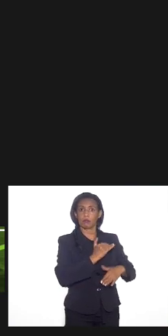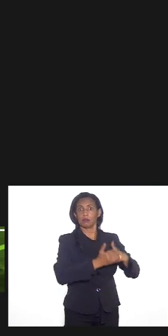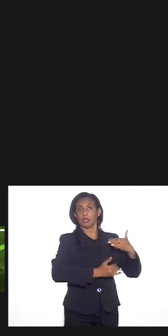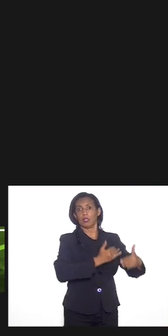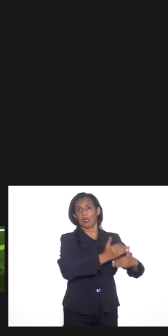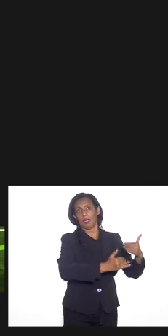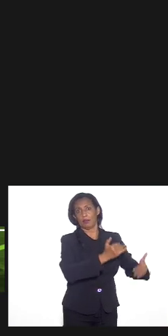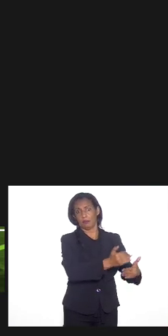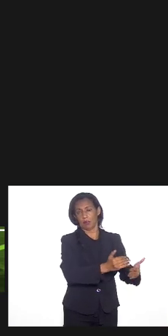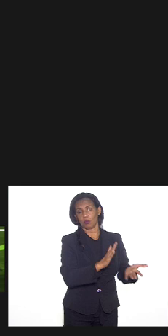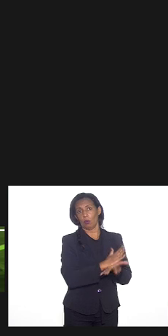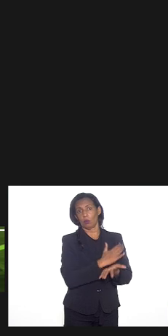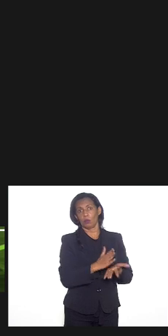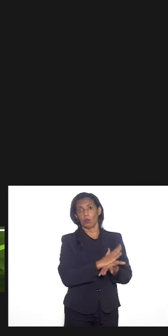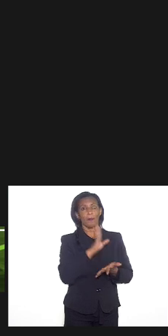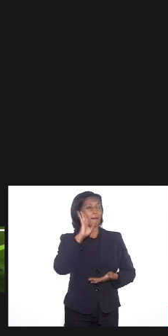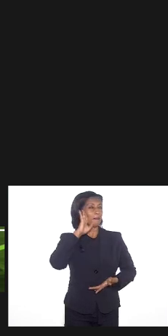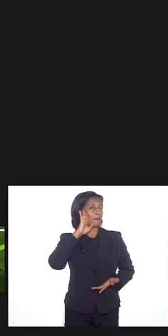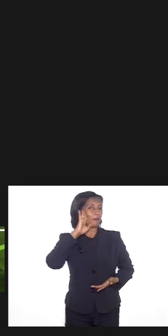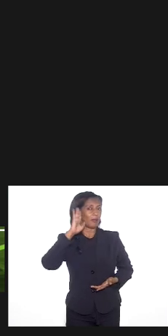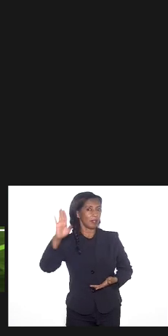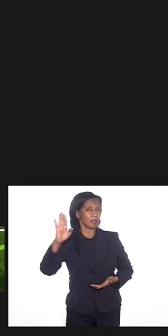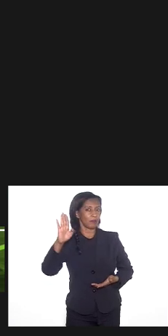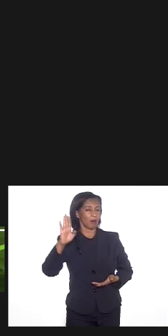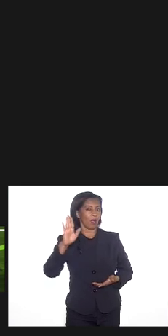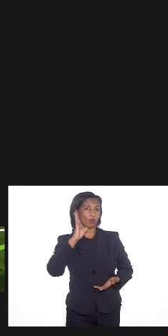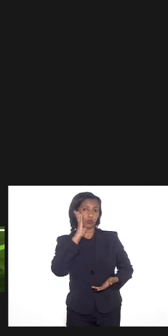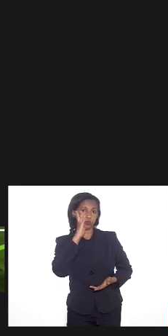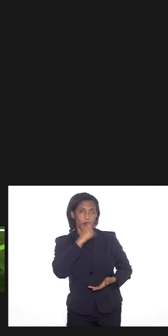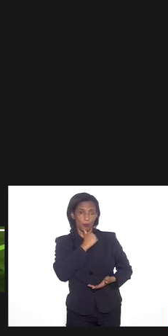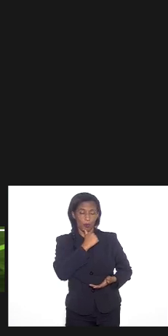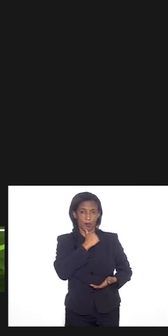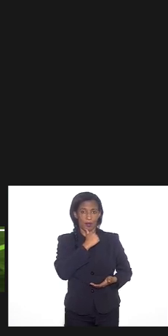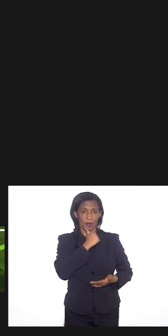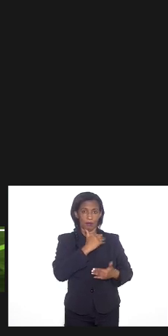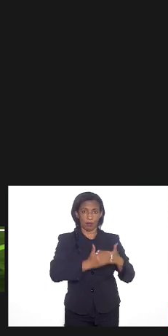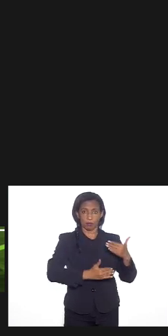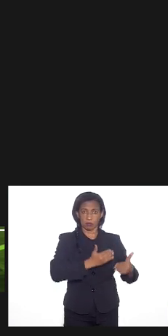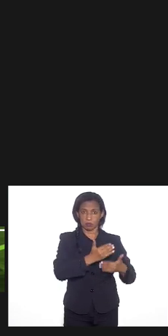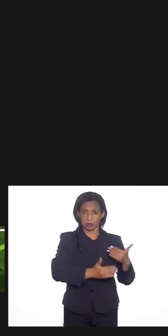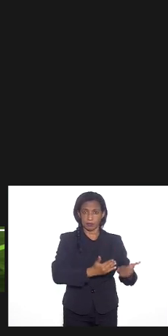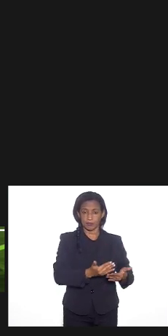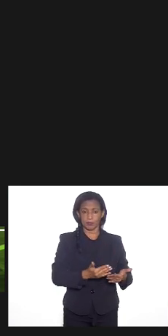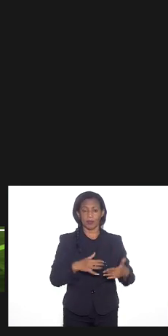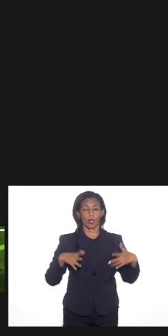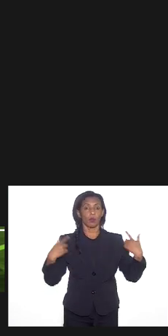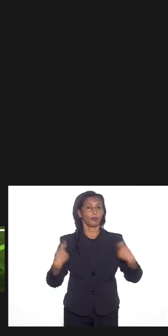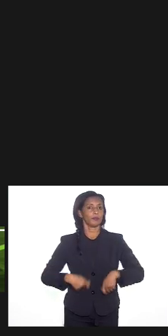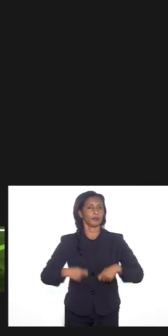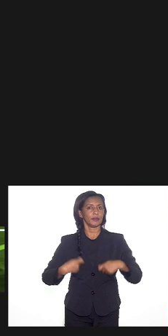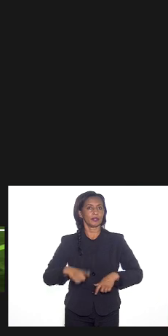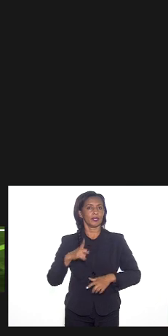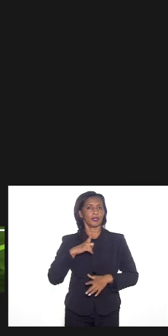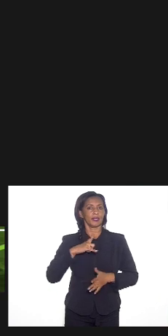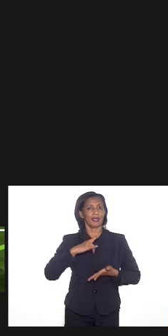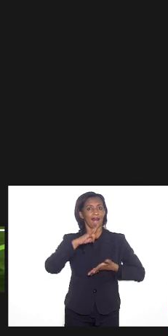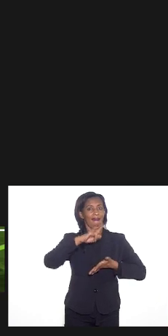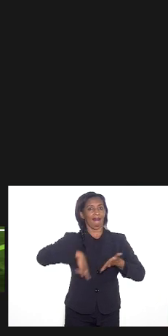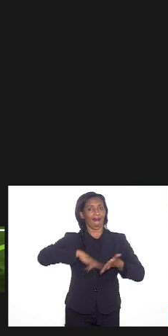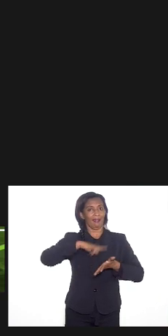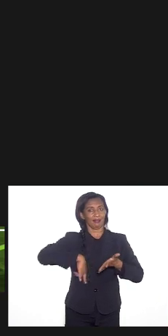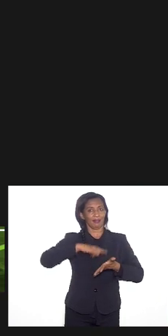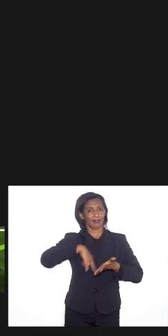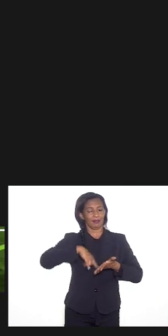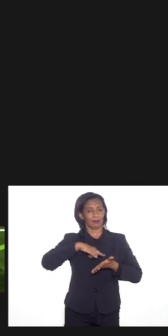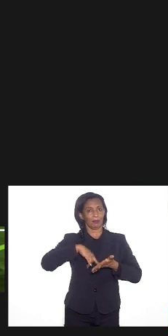deles principal fator que retardavam procedimentos eram quando havia necessidade de cartas precatórias a outros